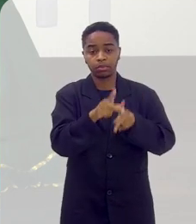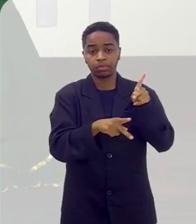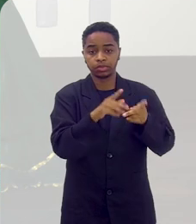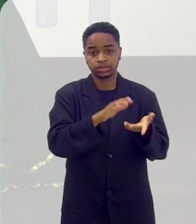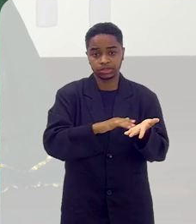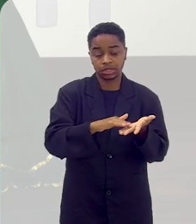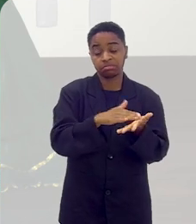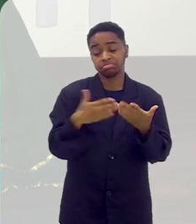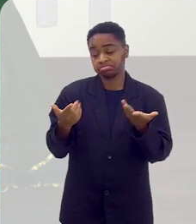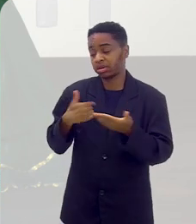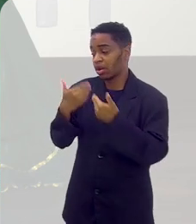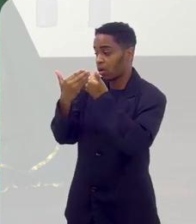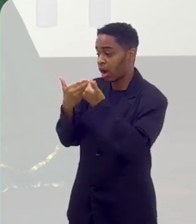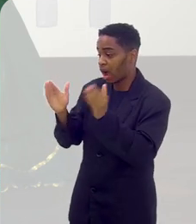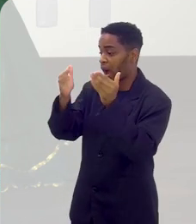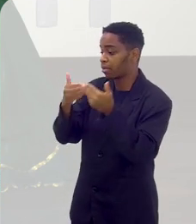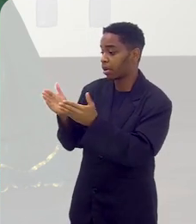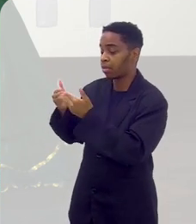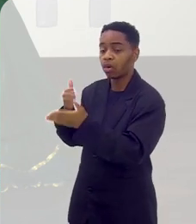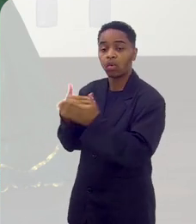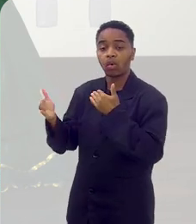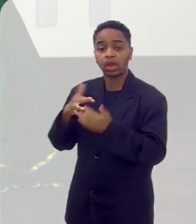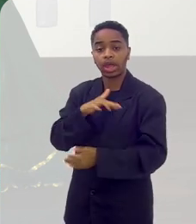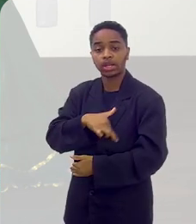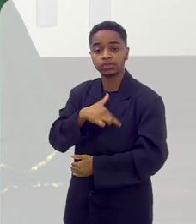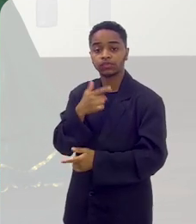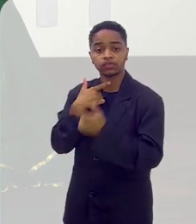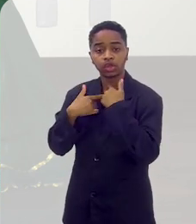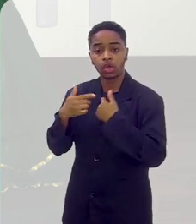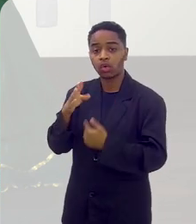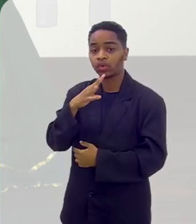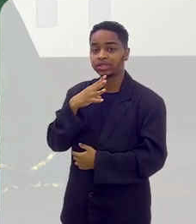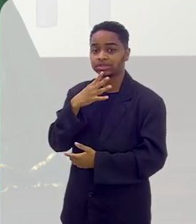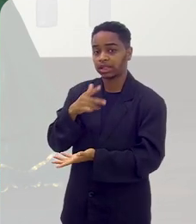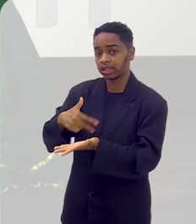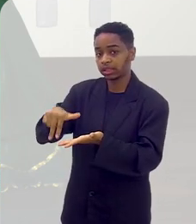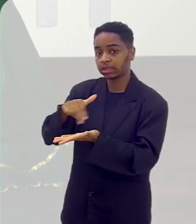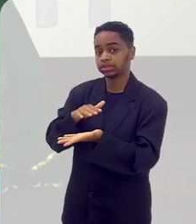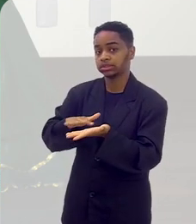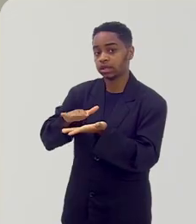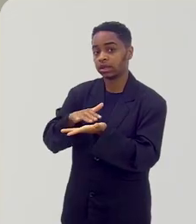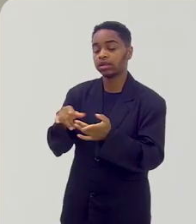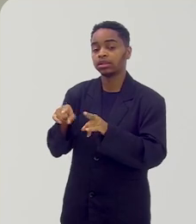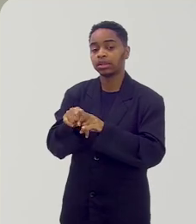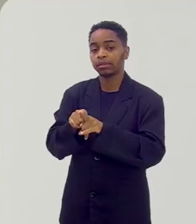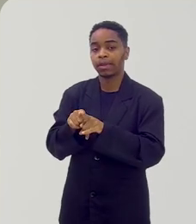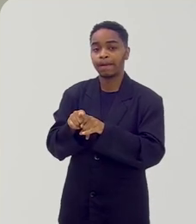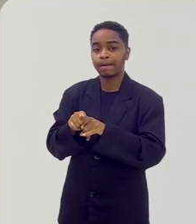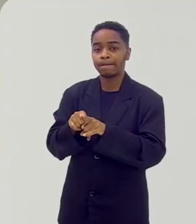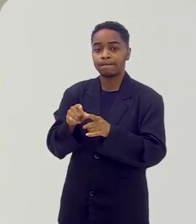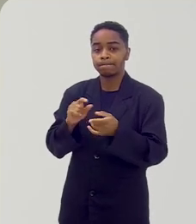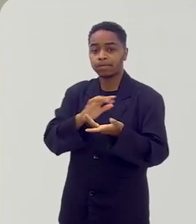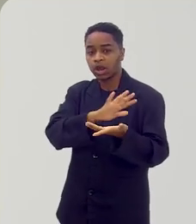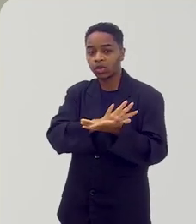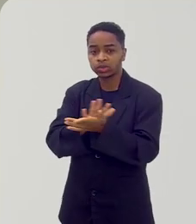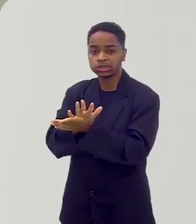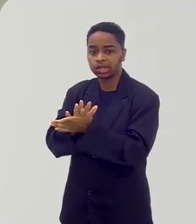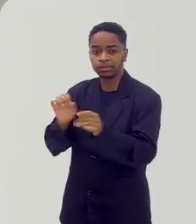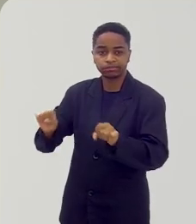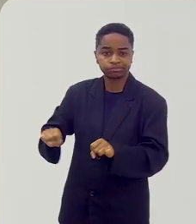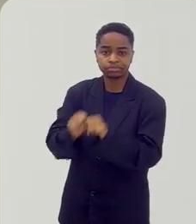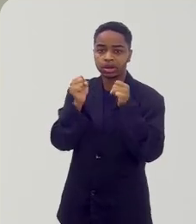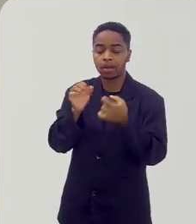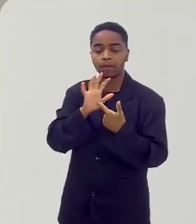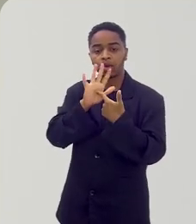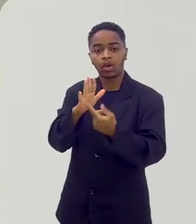portas lá para todas as religiões que queiram conhecer a dança cigana. e, com isso, quebrar o preconceito,